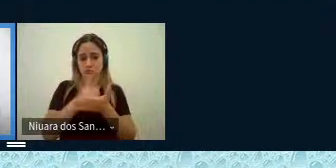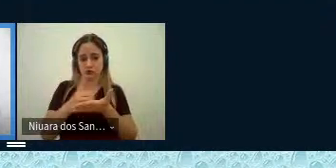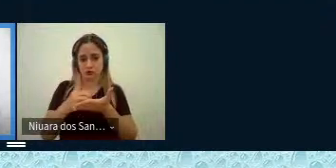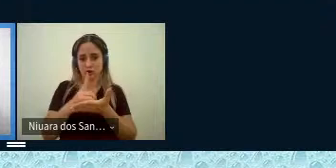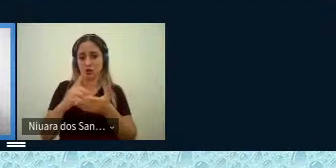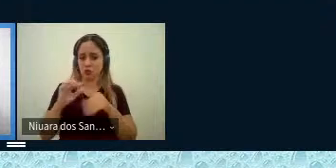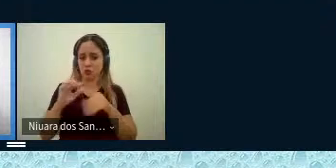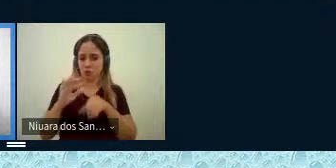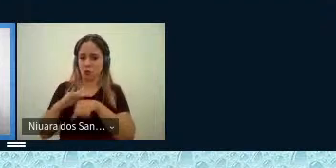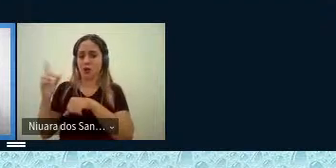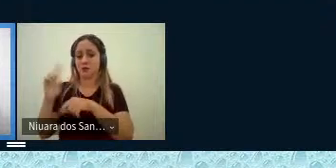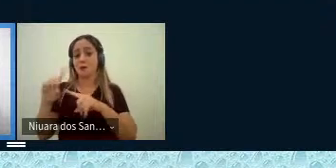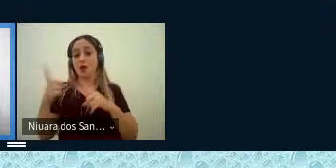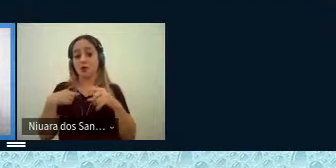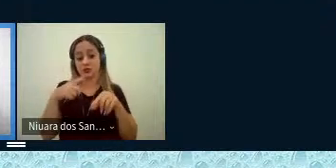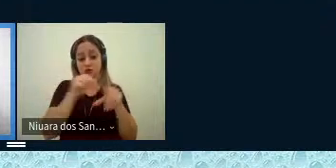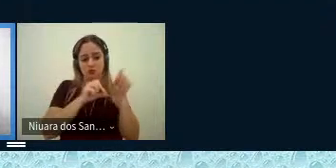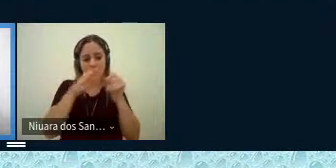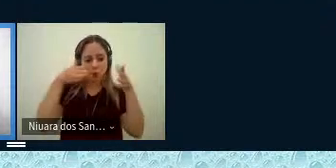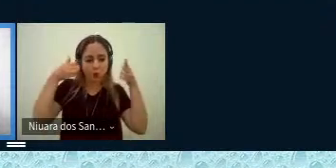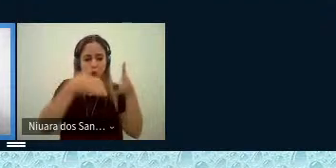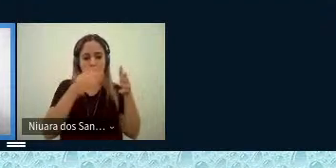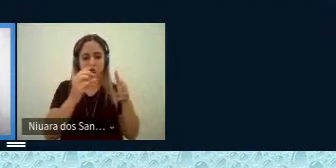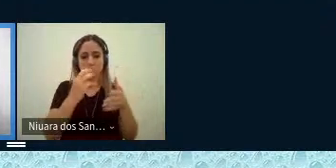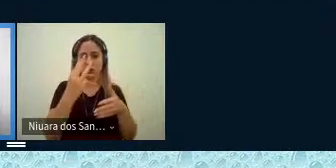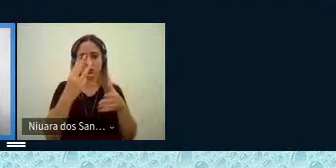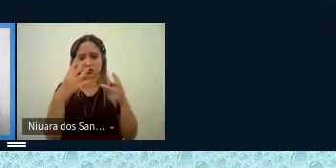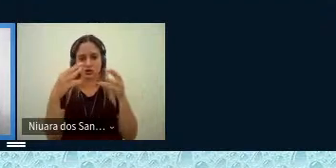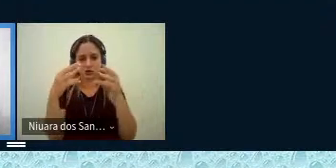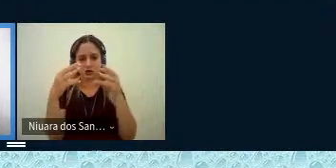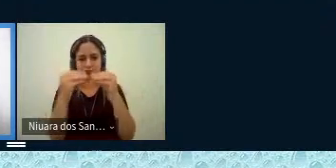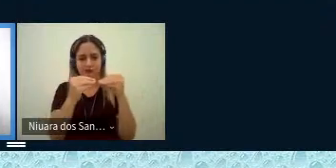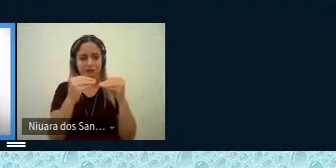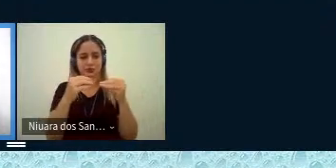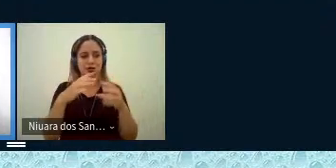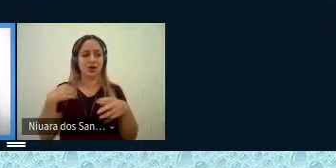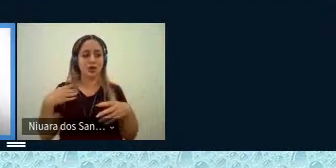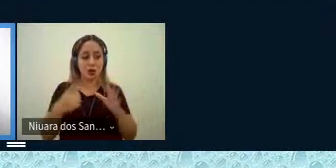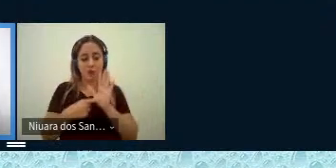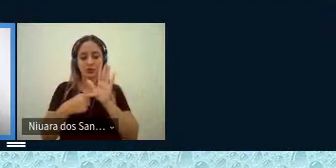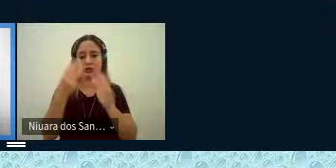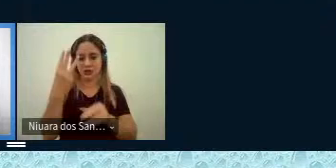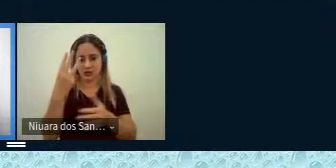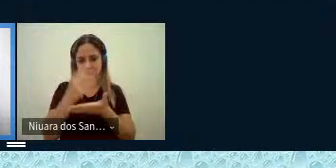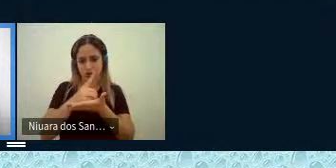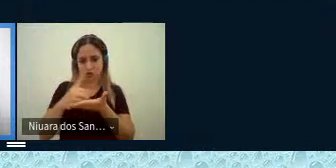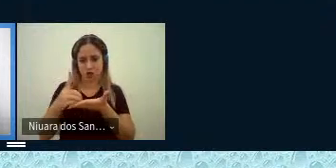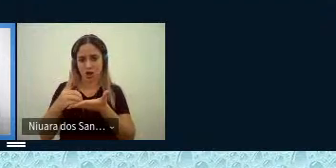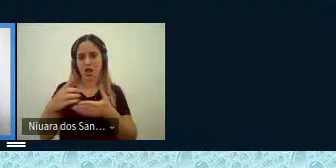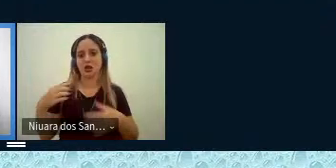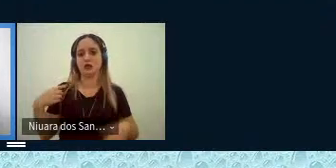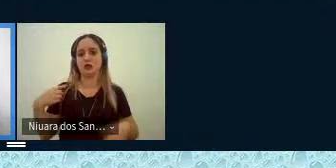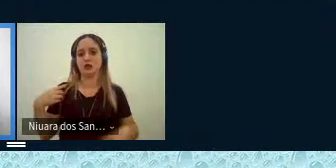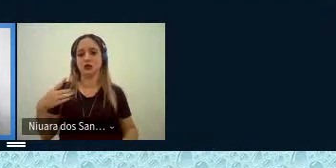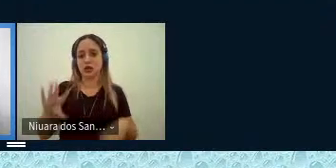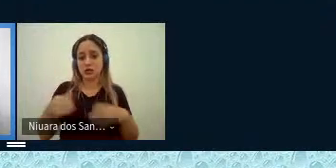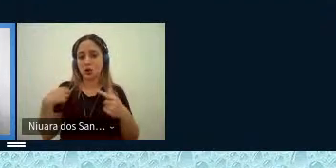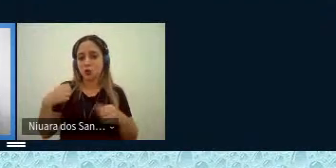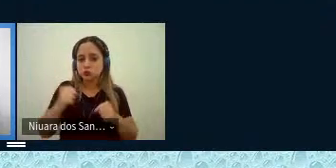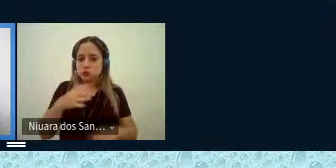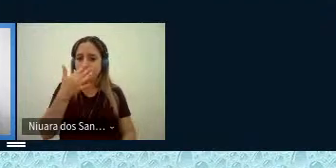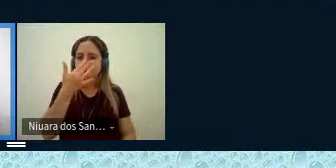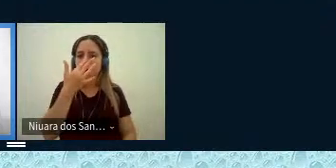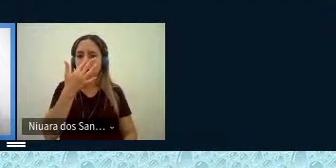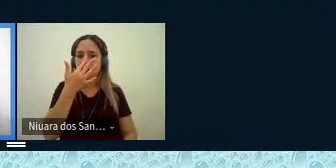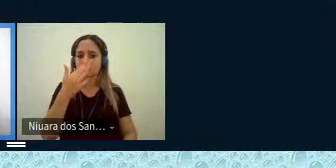mais, mas a tese eu tinha que fazer um pouco de redução, então eu apresentei três dicionários e aí vocês estão podendo verificar